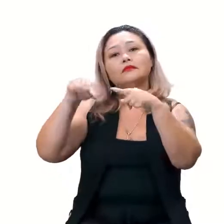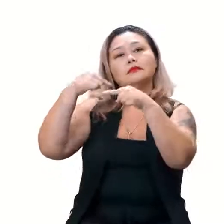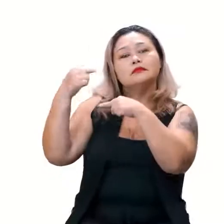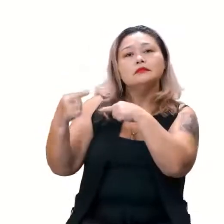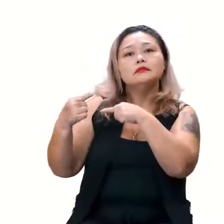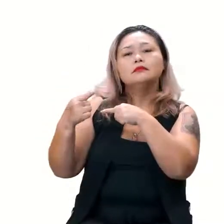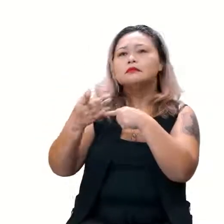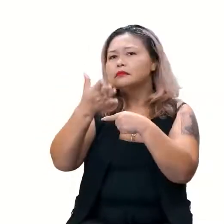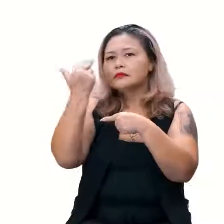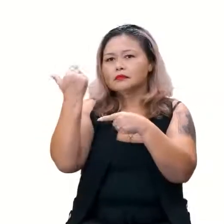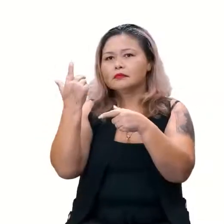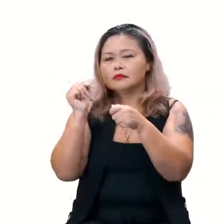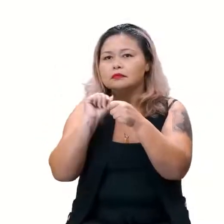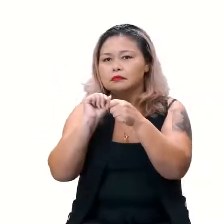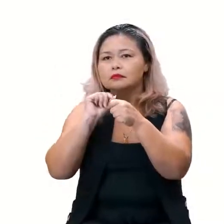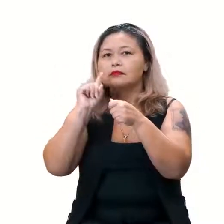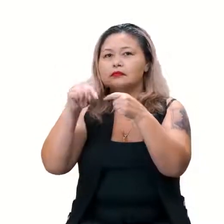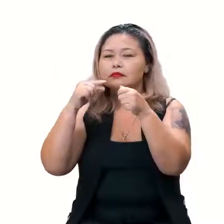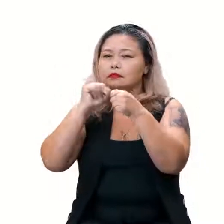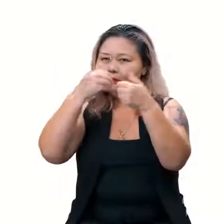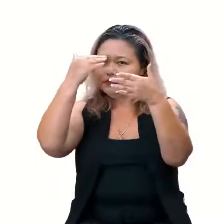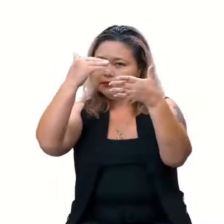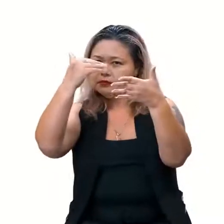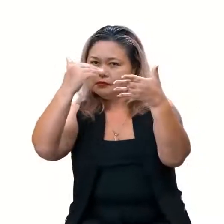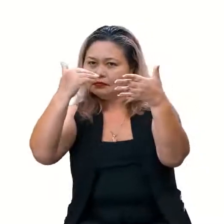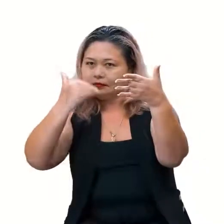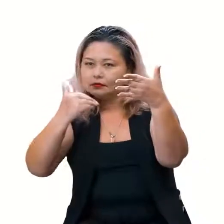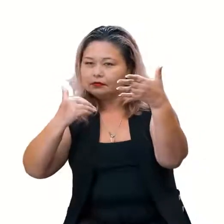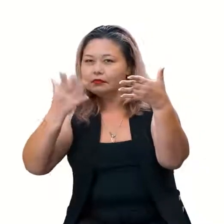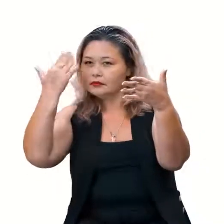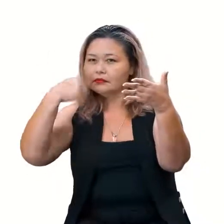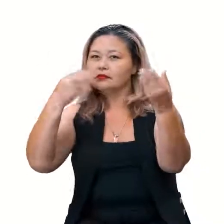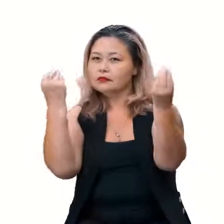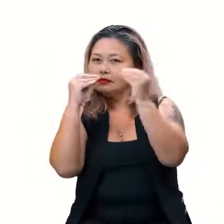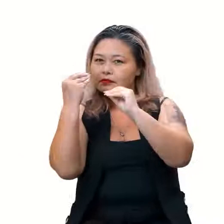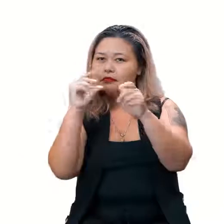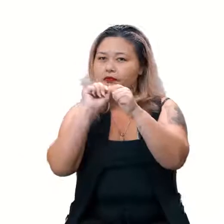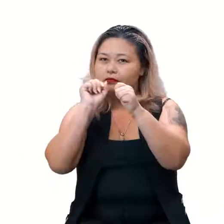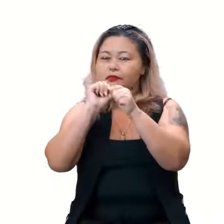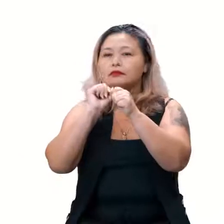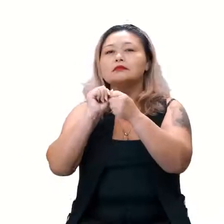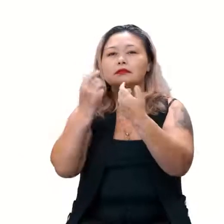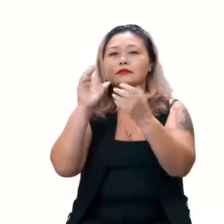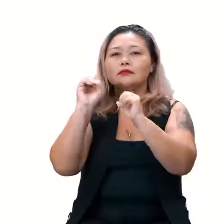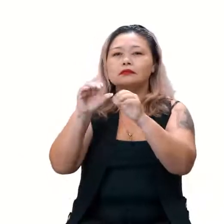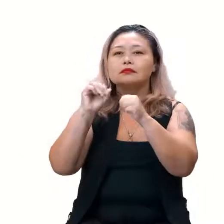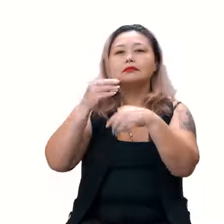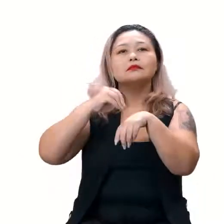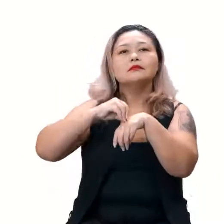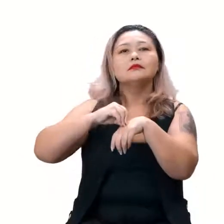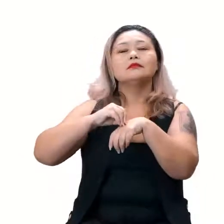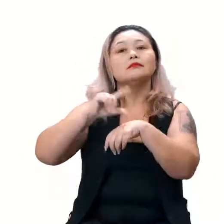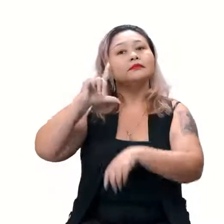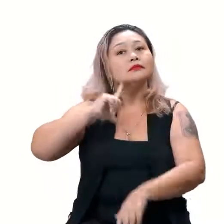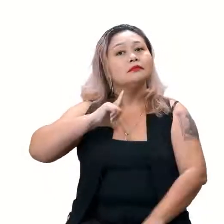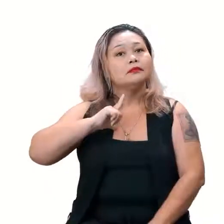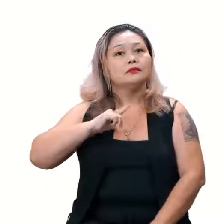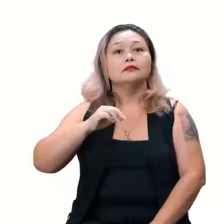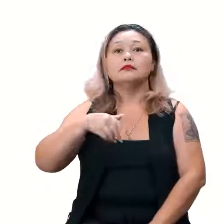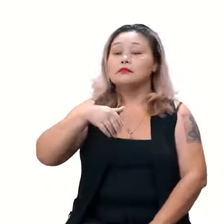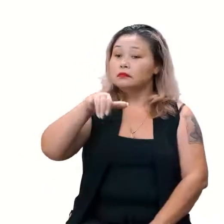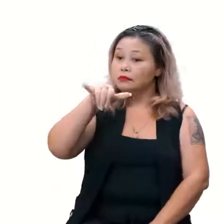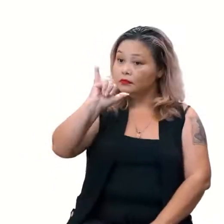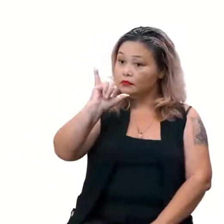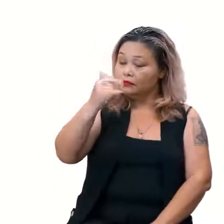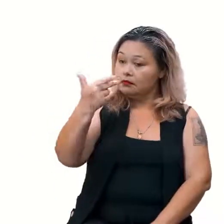Vamos fazer uma seguindo aquele passo que a menina ensinou lá no mapa mental? Ah, então é só eu pegar. X igual... Y